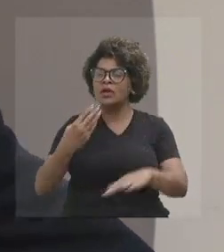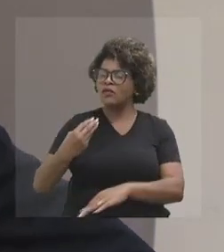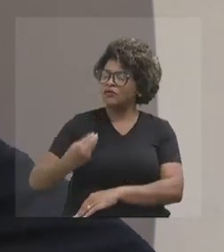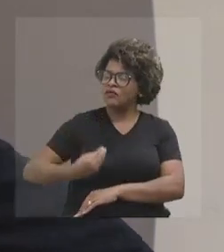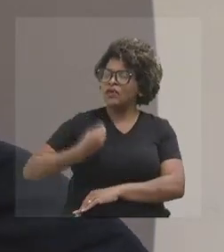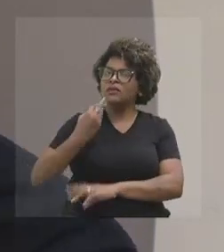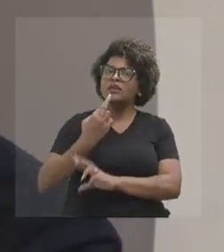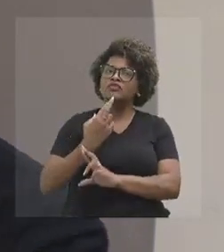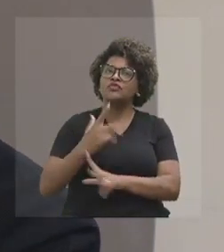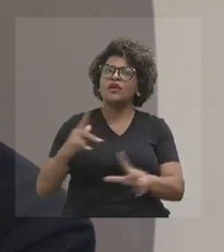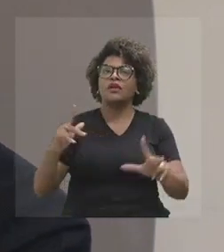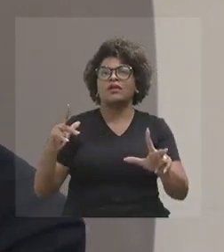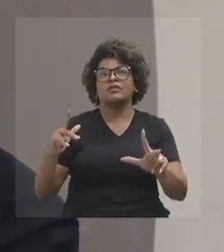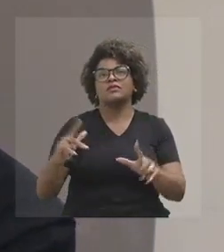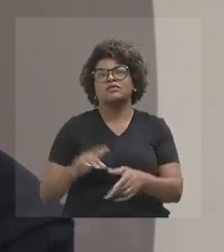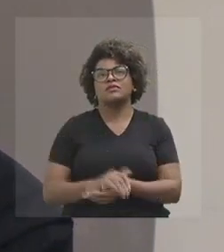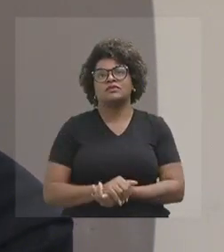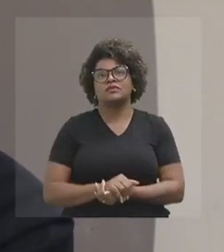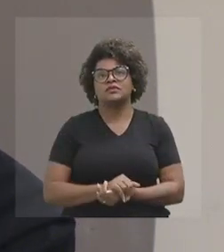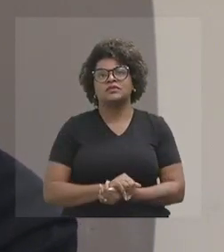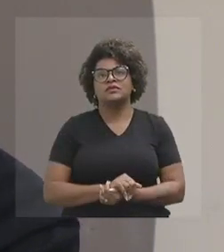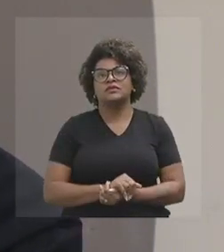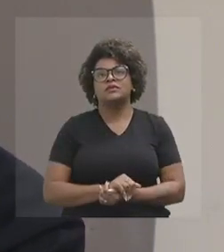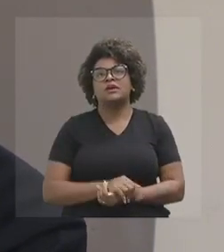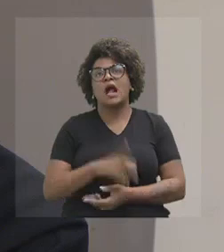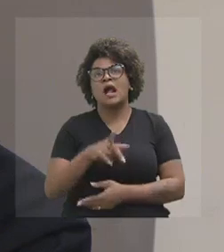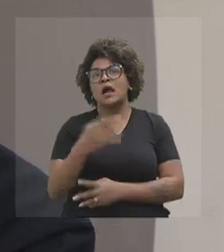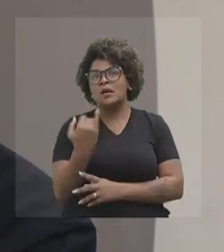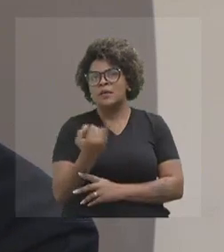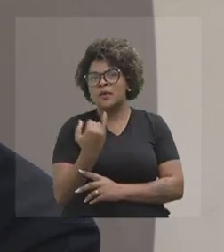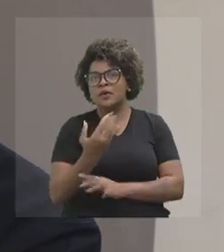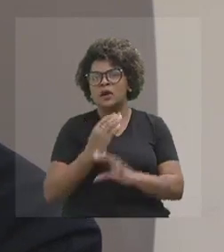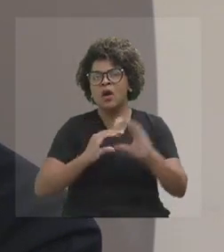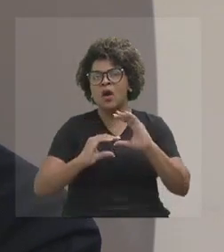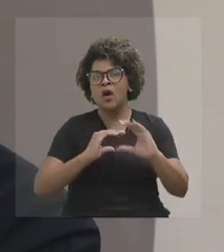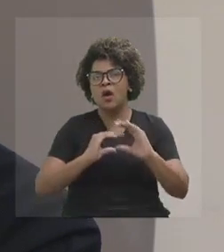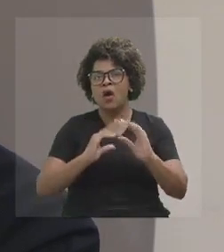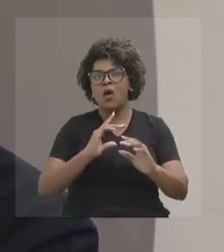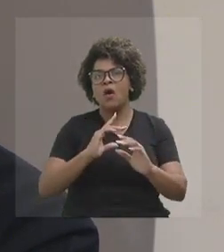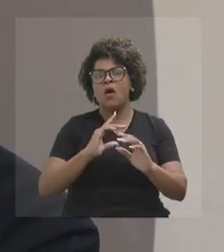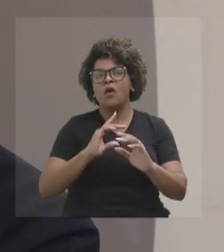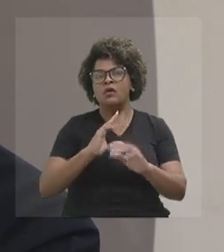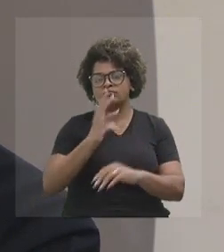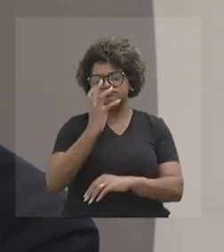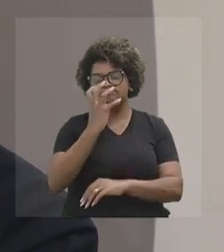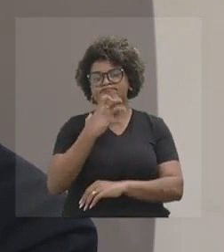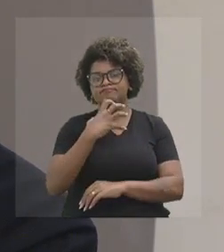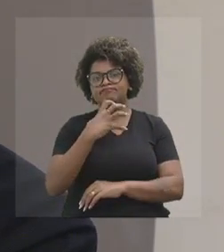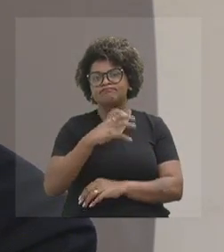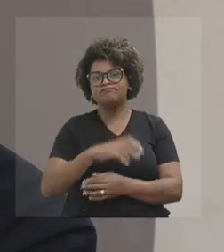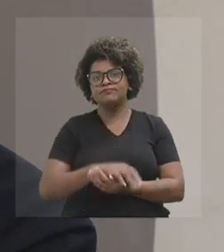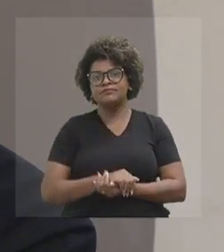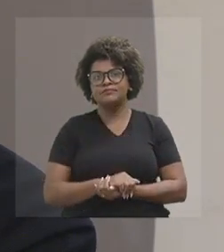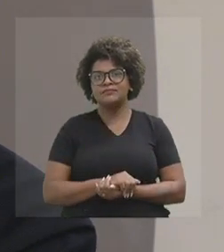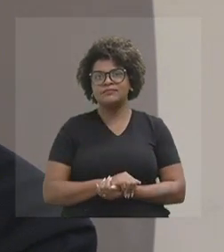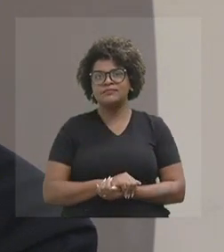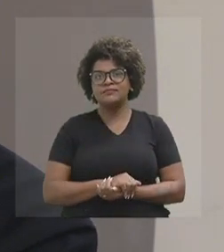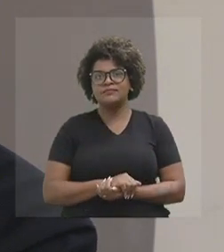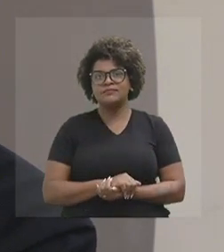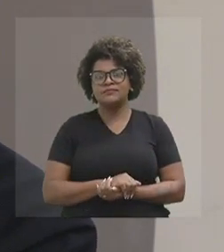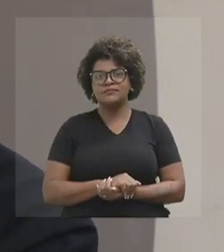então, é muito importante que a comunicação seja levada muito a sério, sabe? Porque